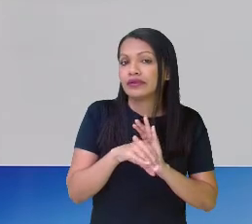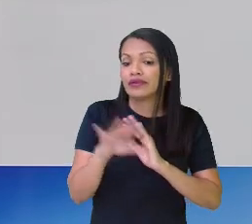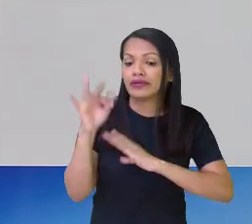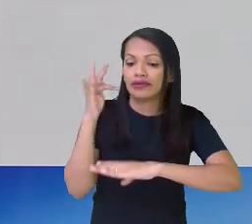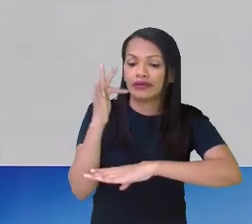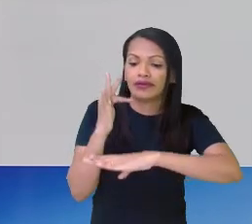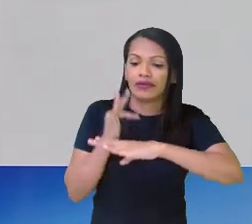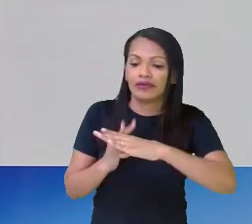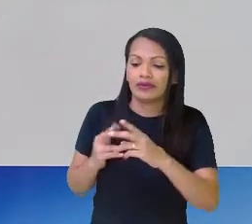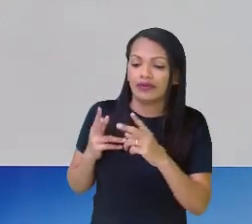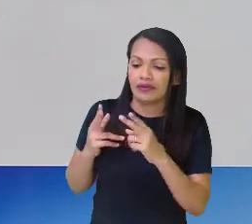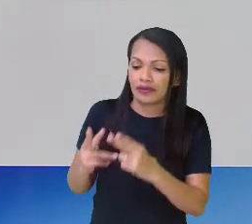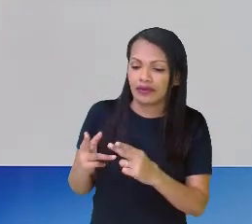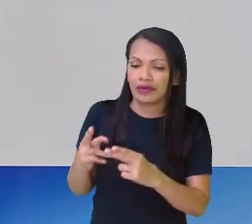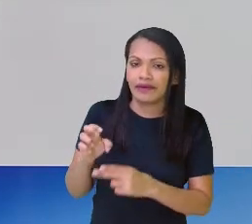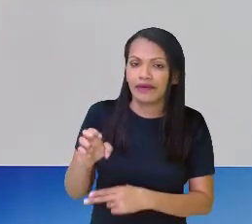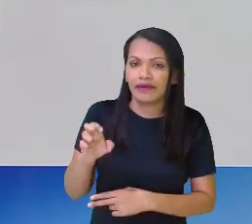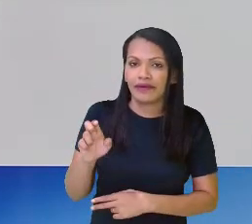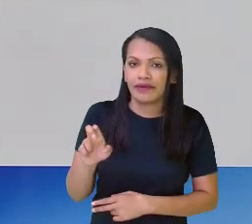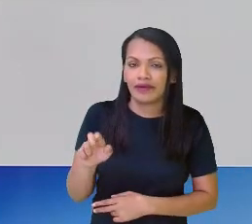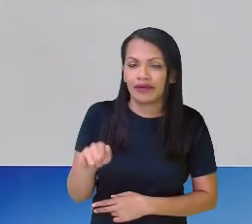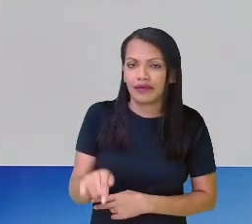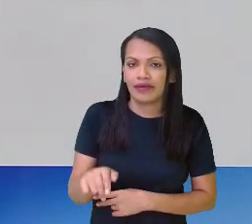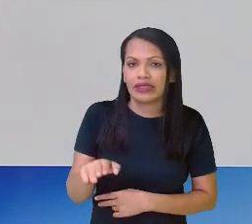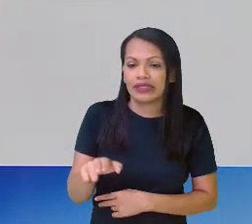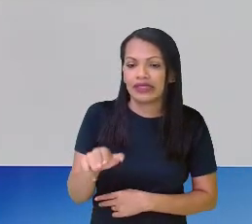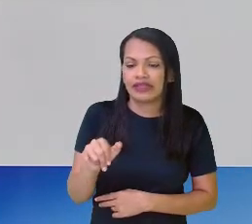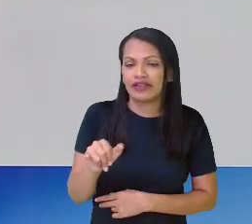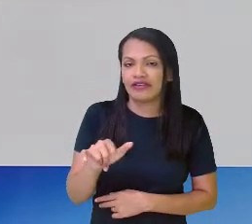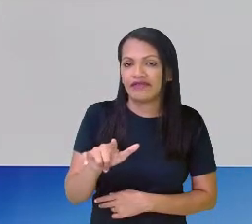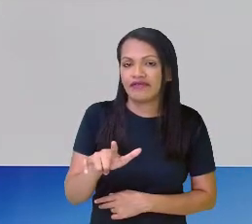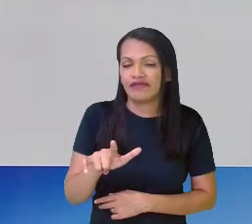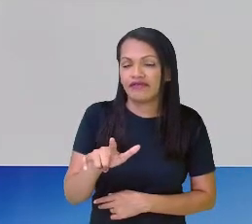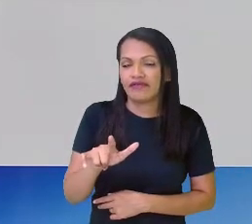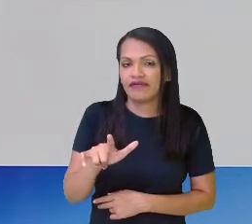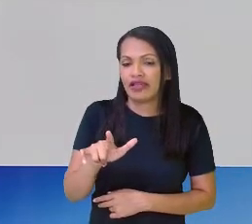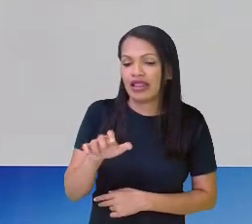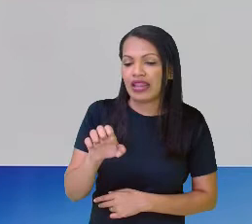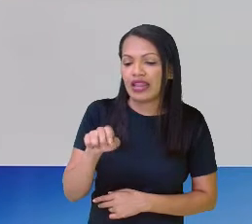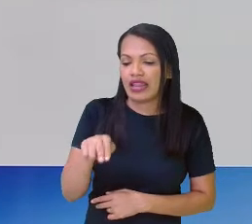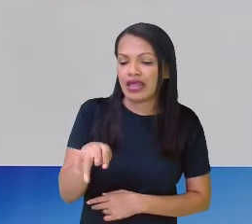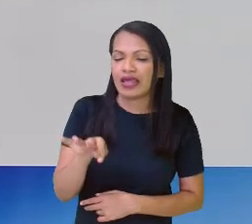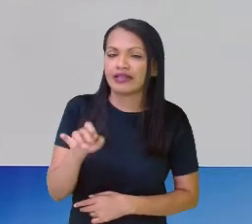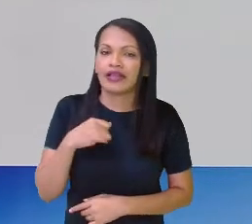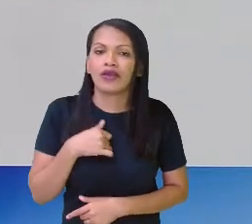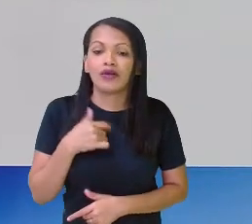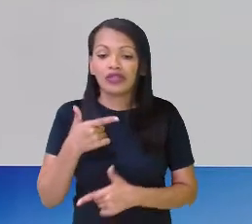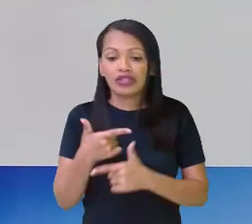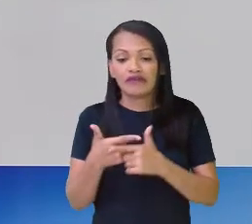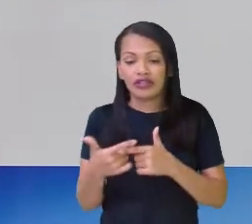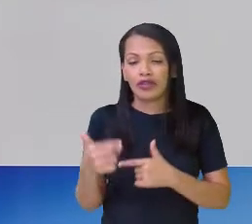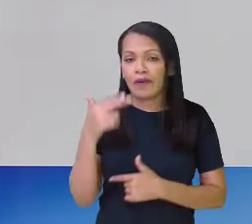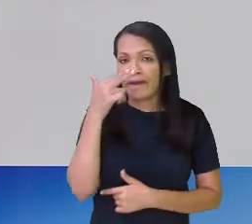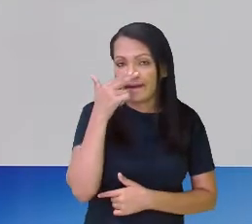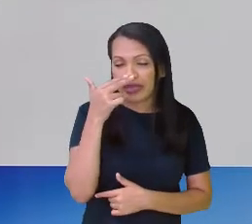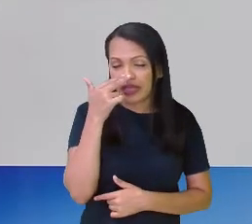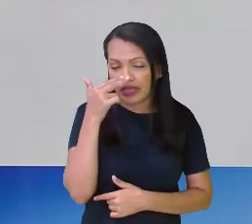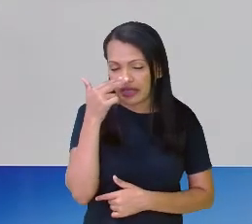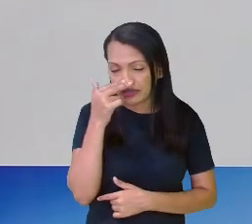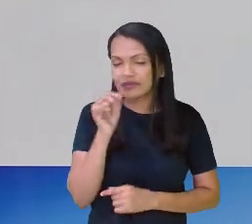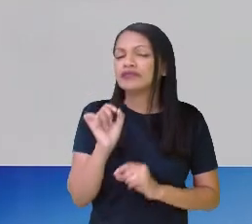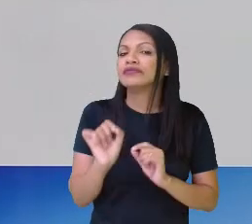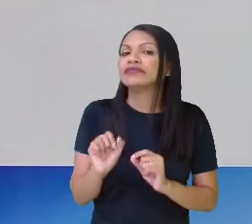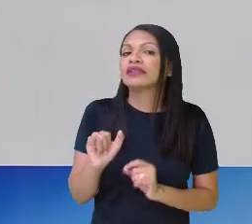equivalente. Eu vou dividir o mesmo inteiro, só que em frações diferentes. Vou